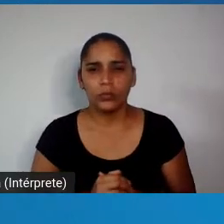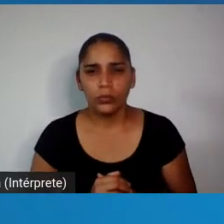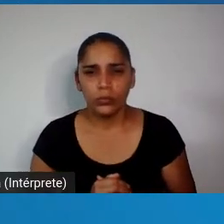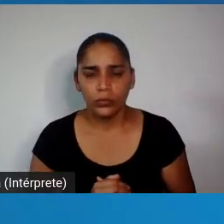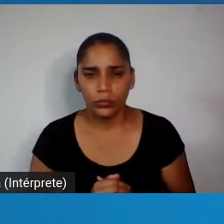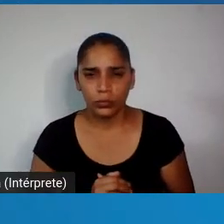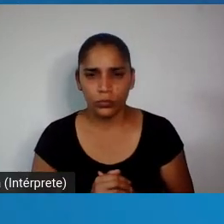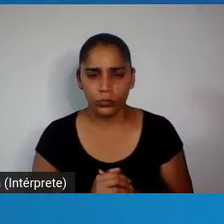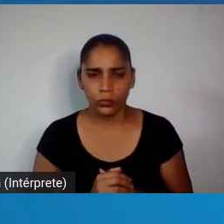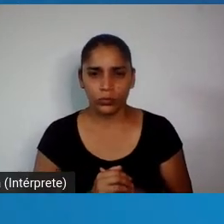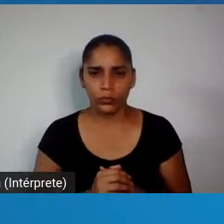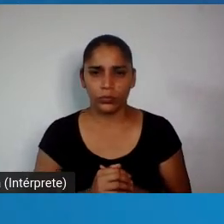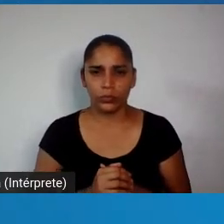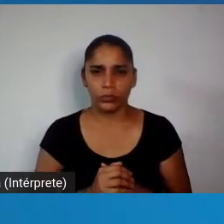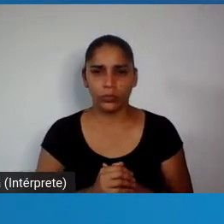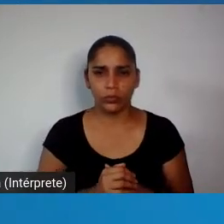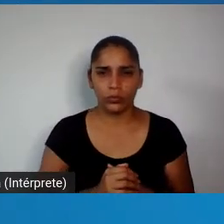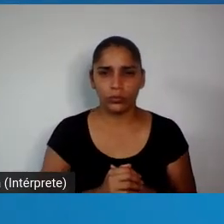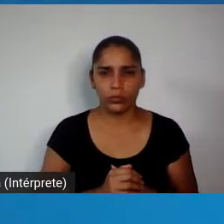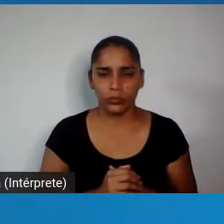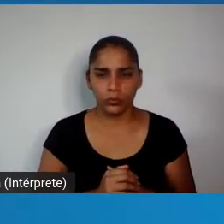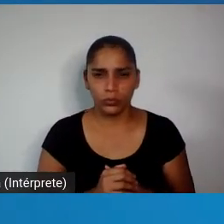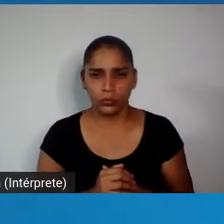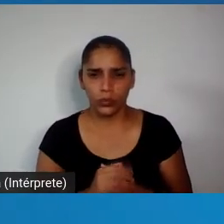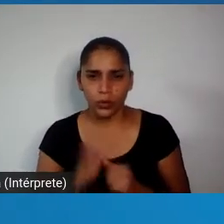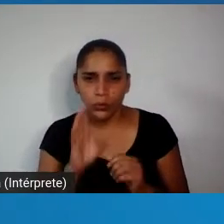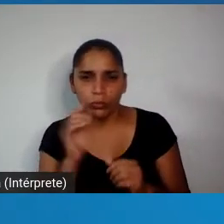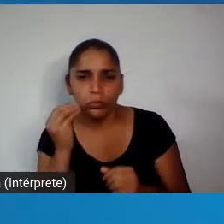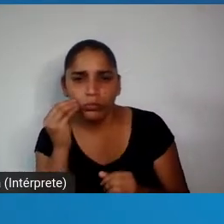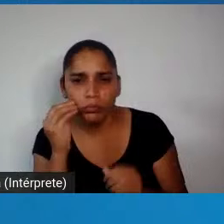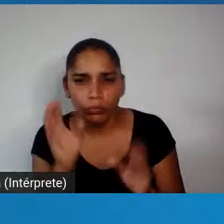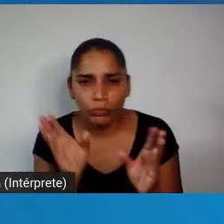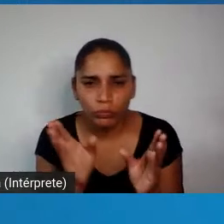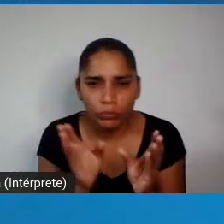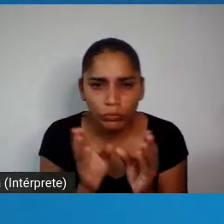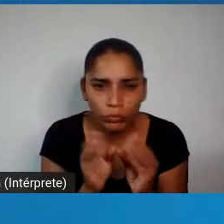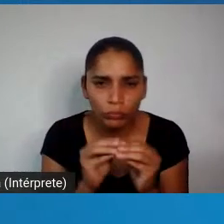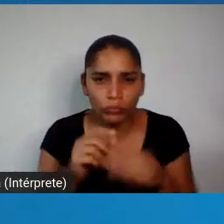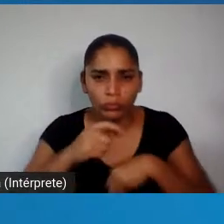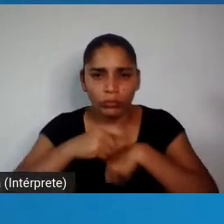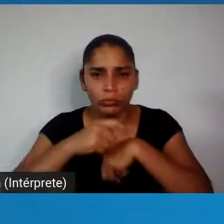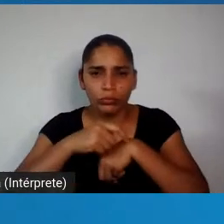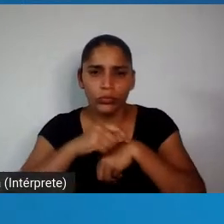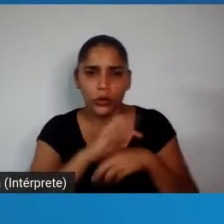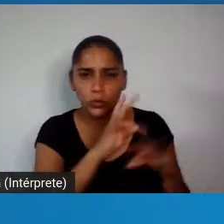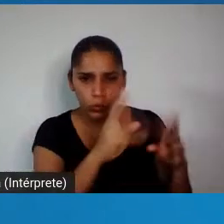Elígia, vou ser sucinto para dar tempo para os demais poderem falar também.